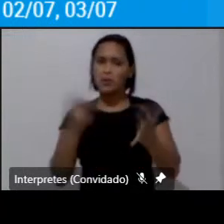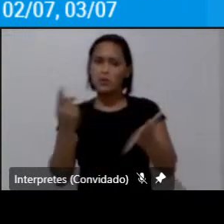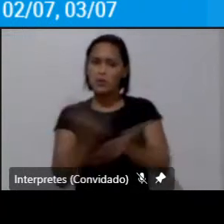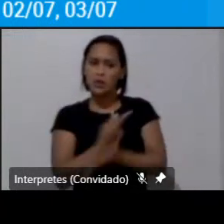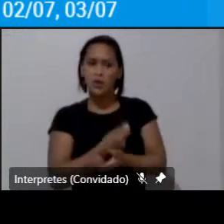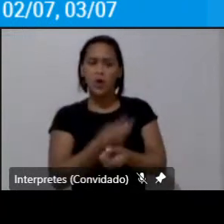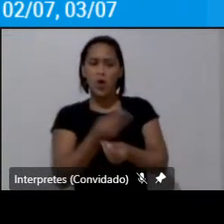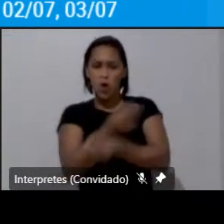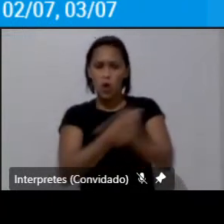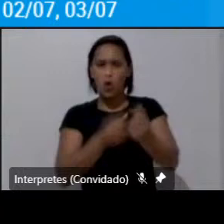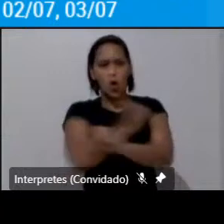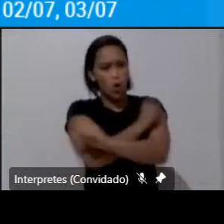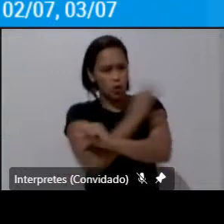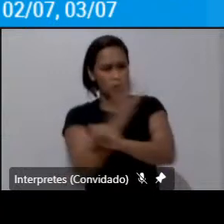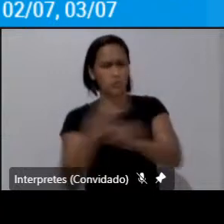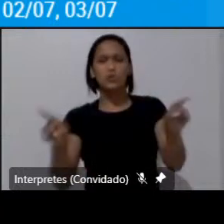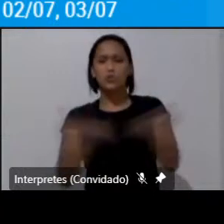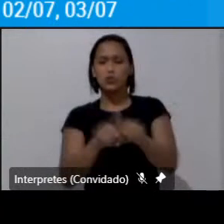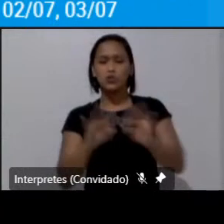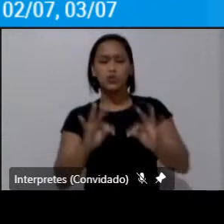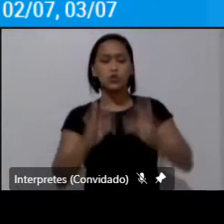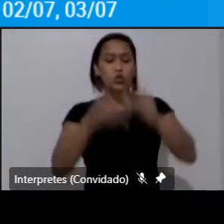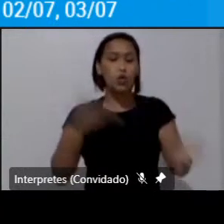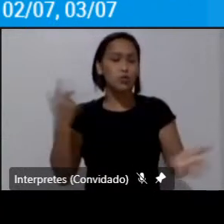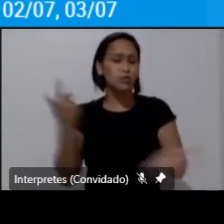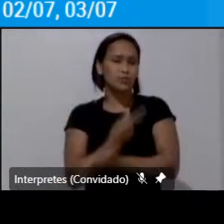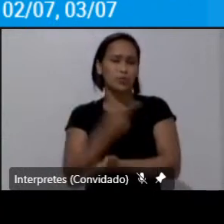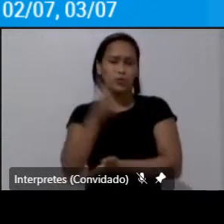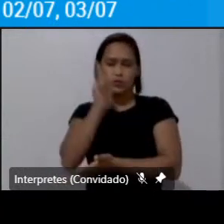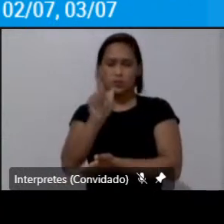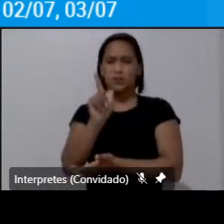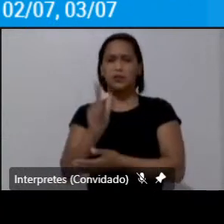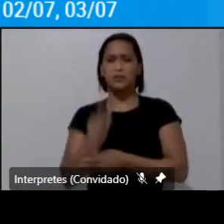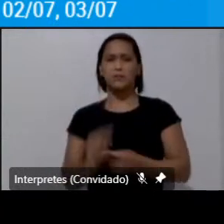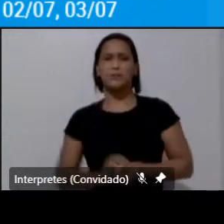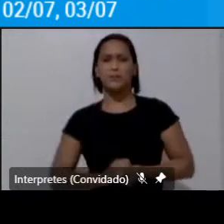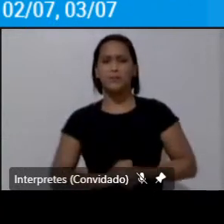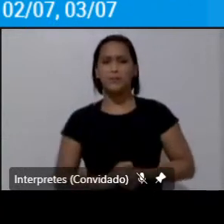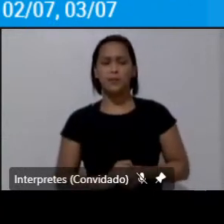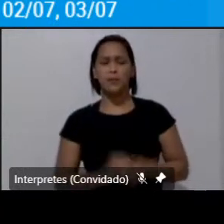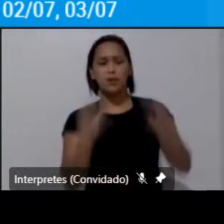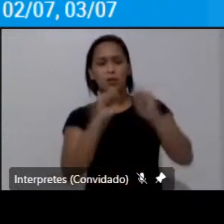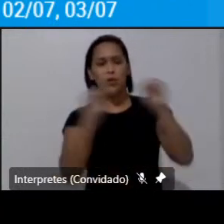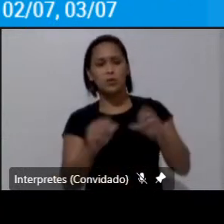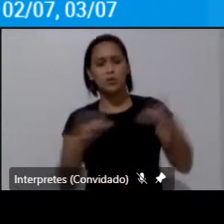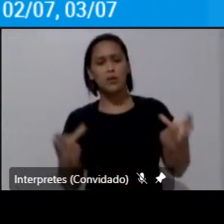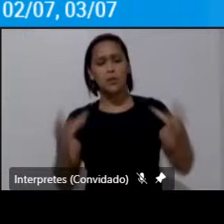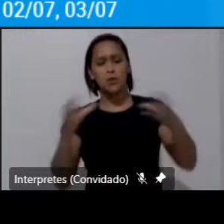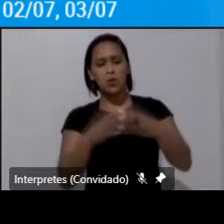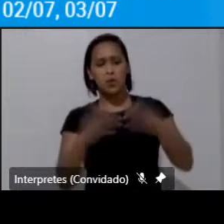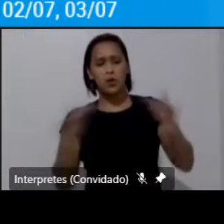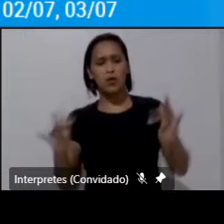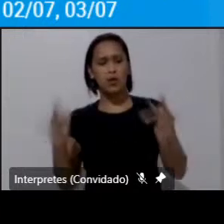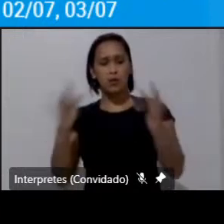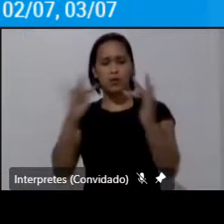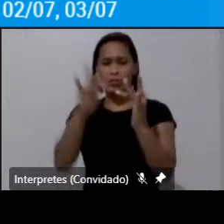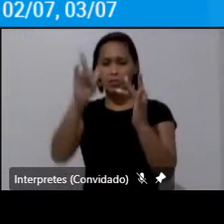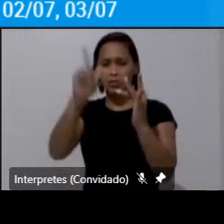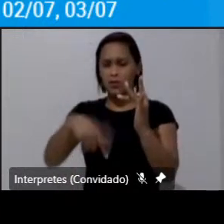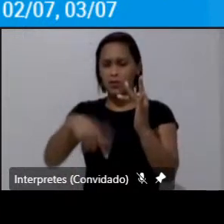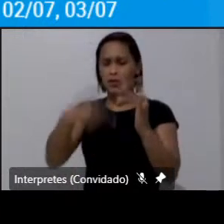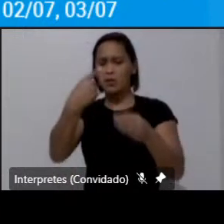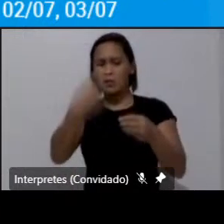e econômicos ou seja ganha todo mundo que esses sistemas coletivos interligados que